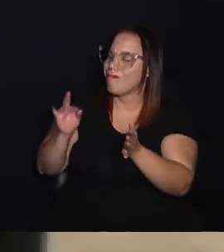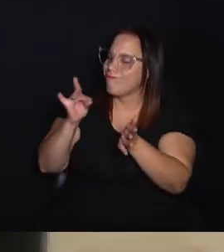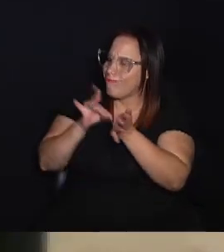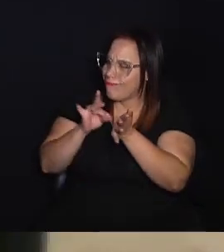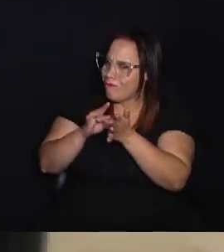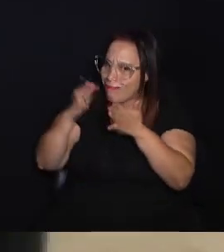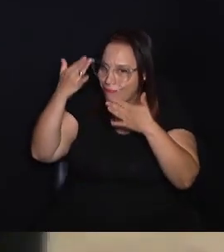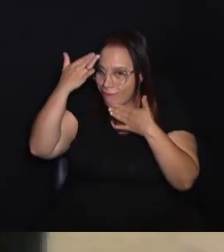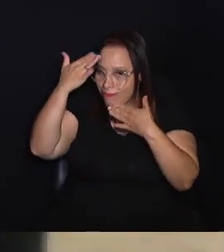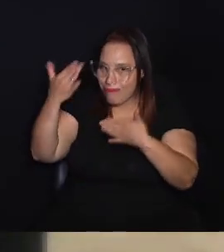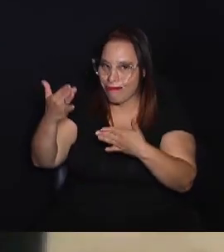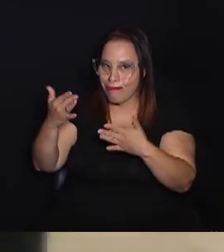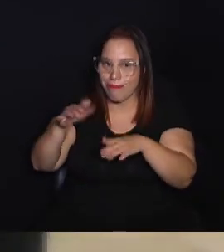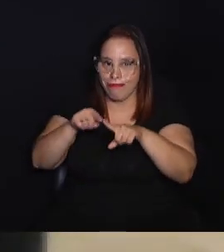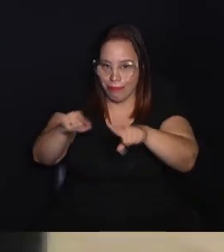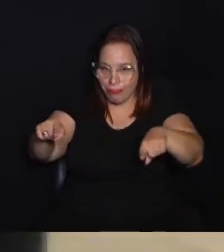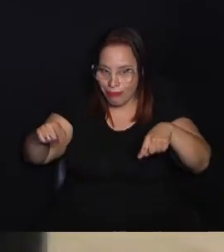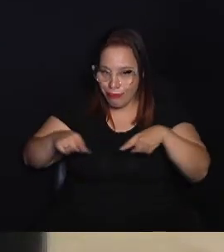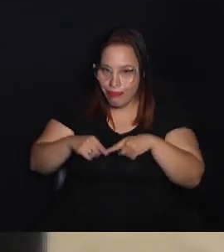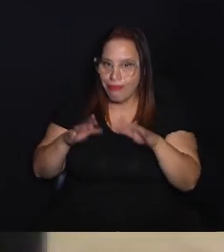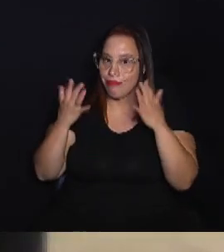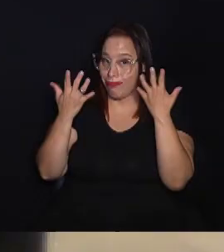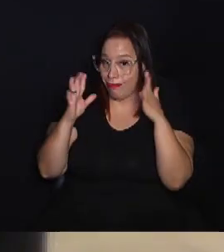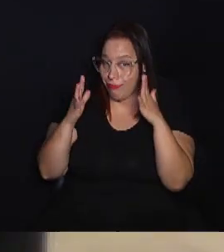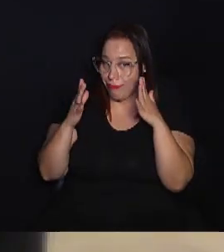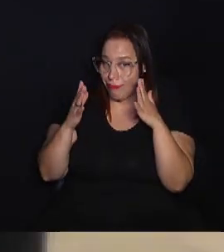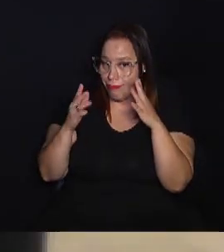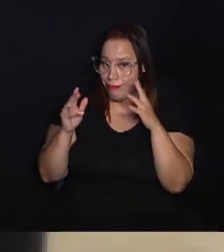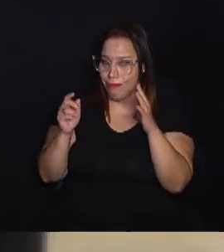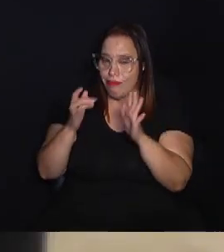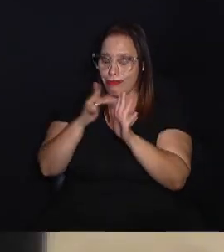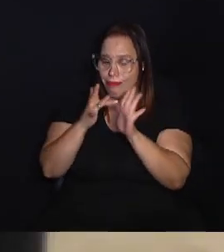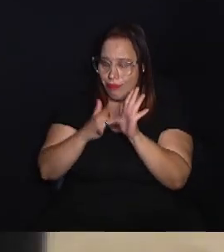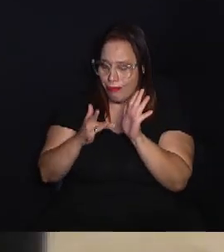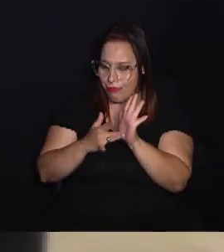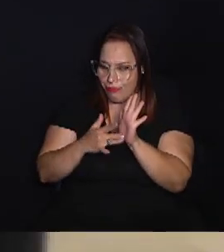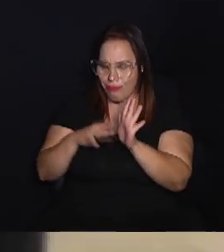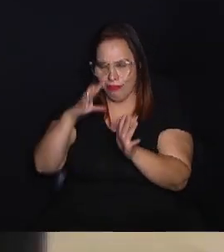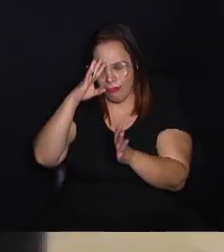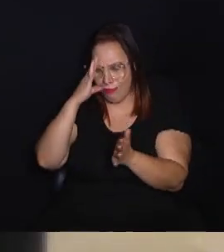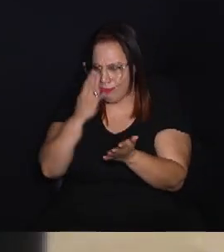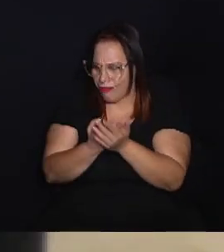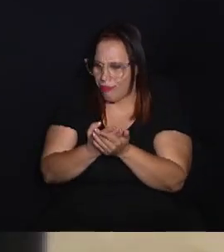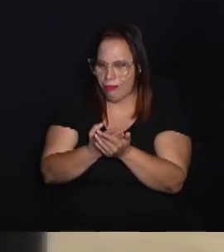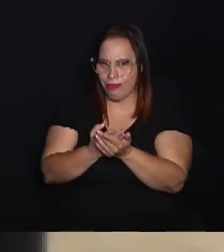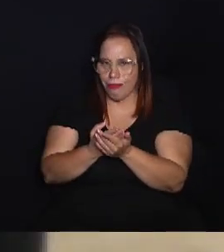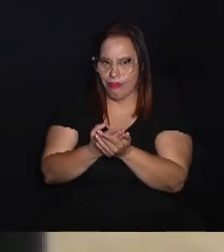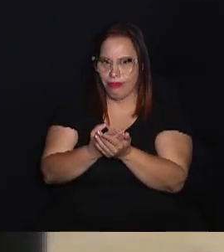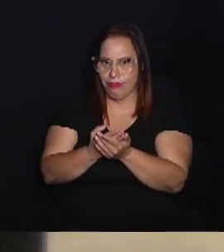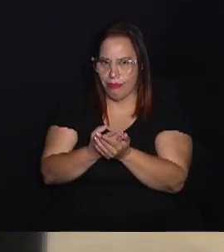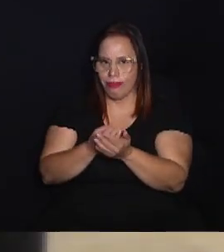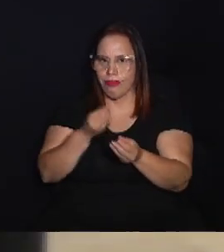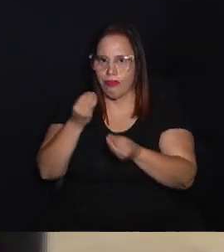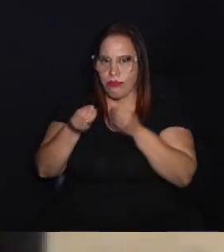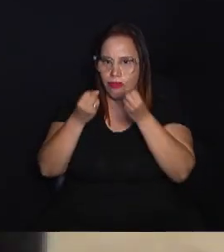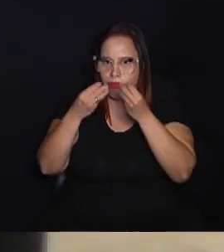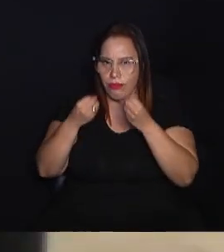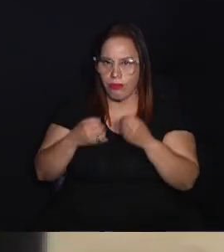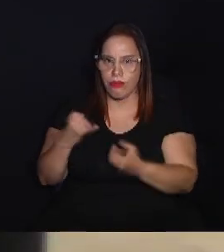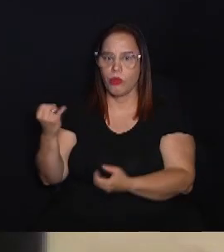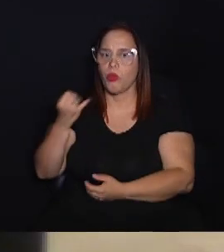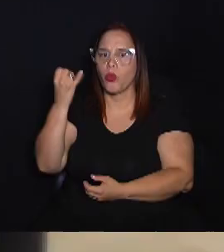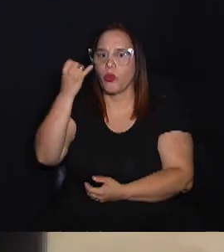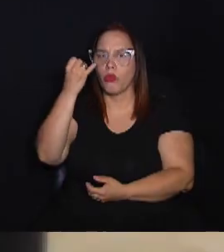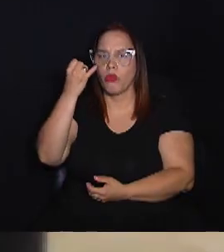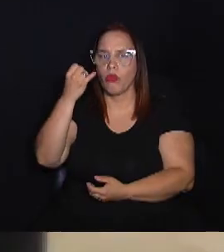Com certeza, muito obrigado aí pelo espaço. Parabéns por trazer esse tipo de pauta também. Eu tenho certeza que a gente vai trazer algumas informações que são